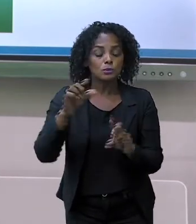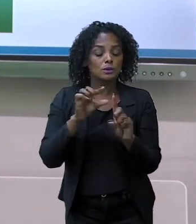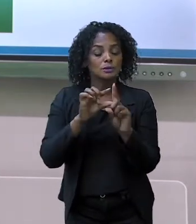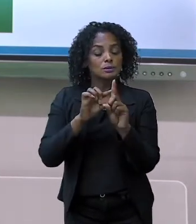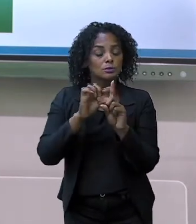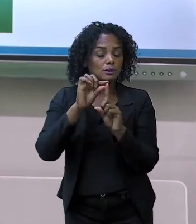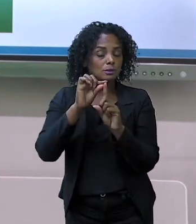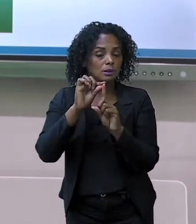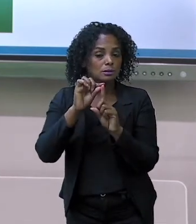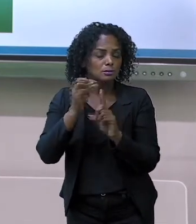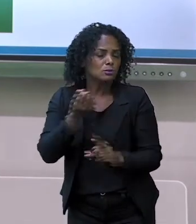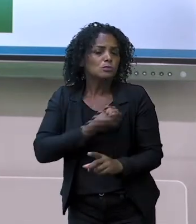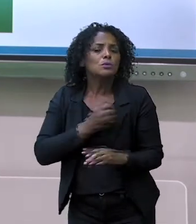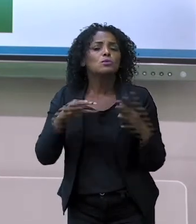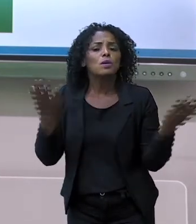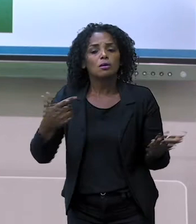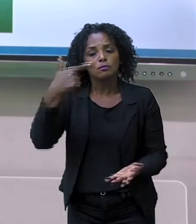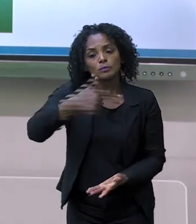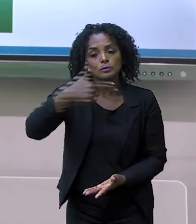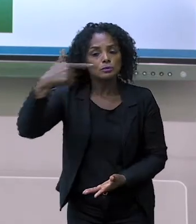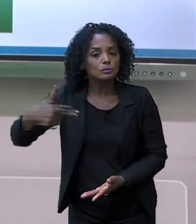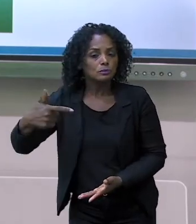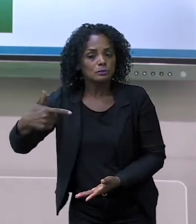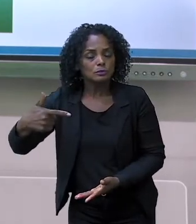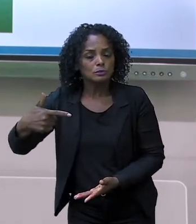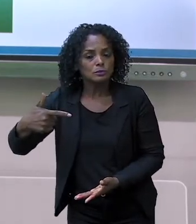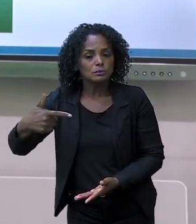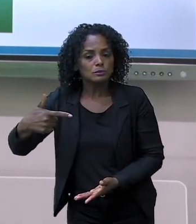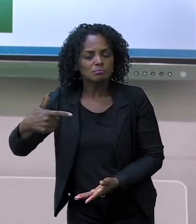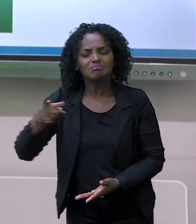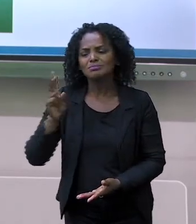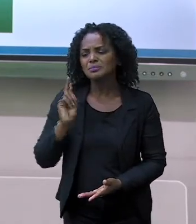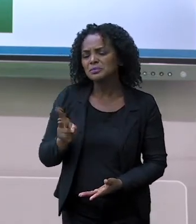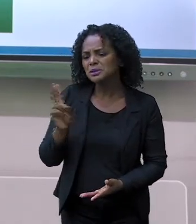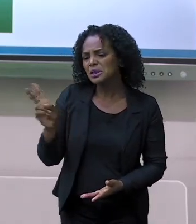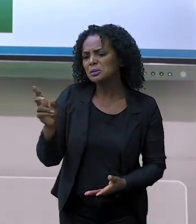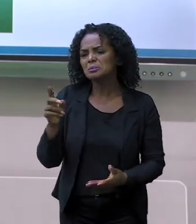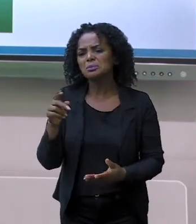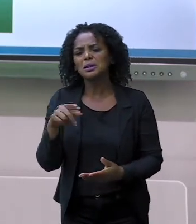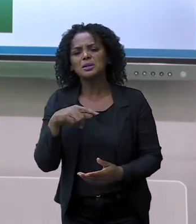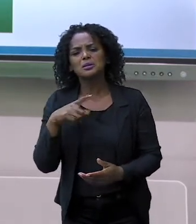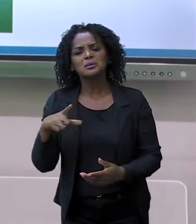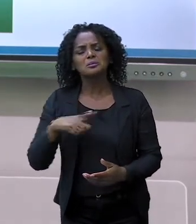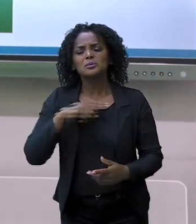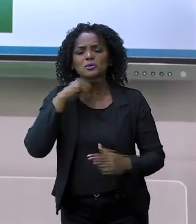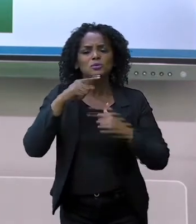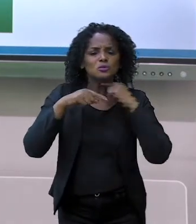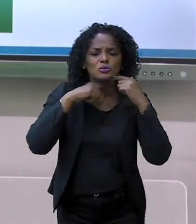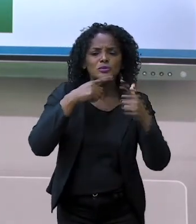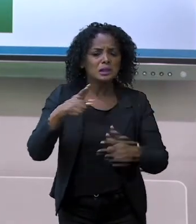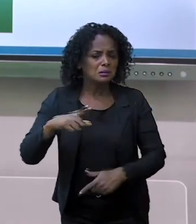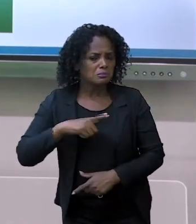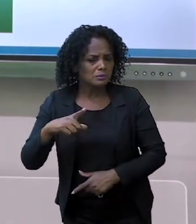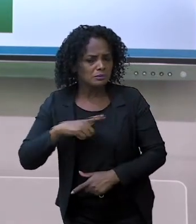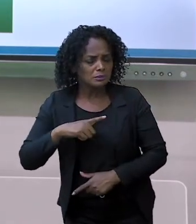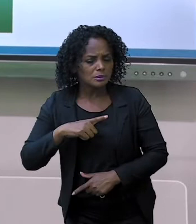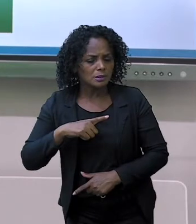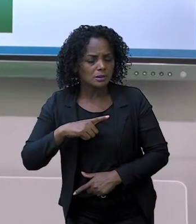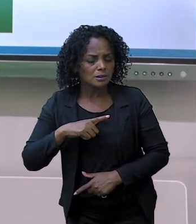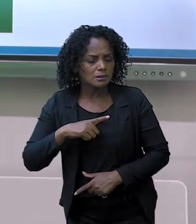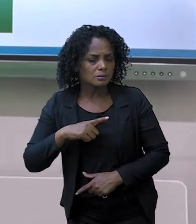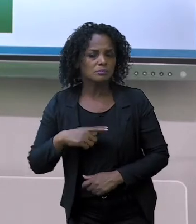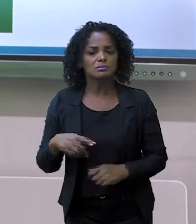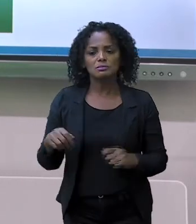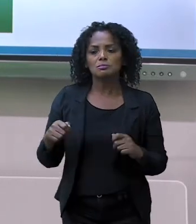vocês entenderem? Muito legal. Toda vez que vocês tiverem dúvida, vocês podem fazer o quê? A casa,